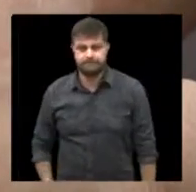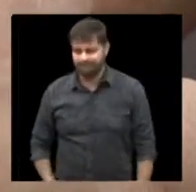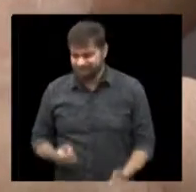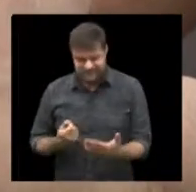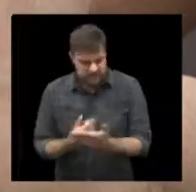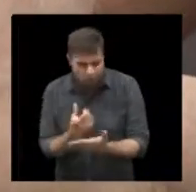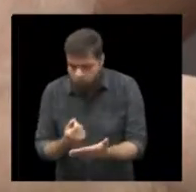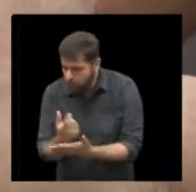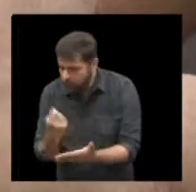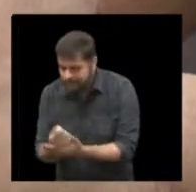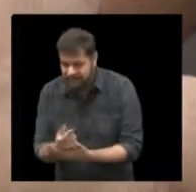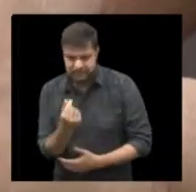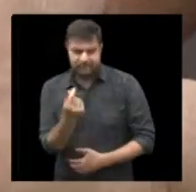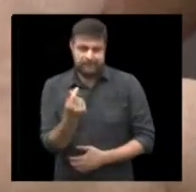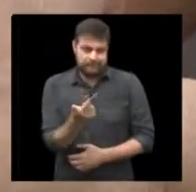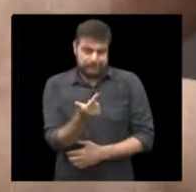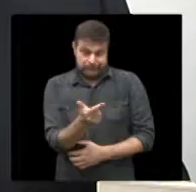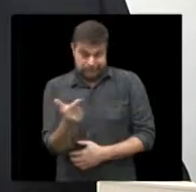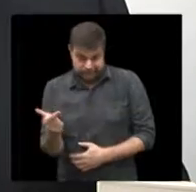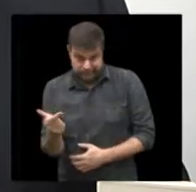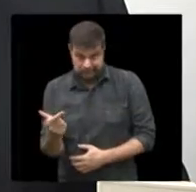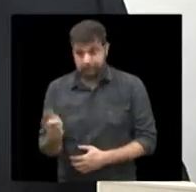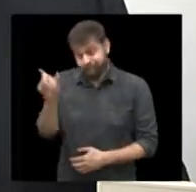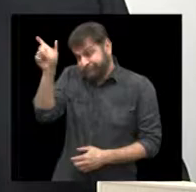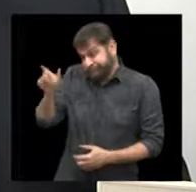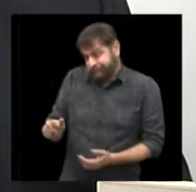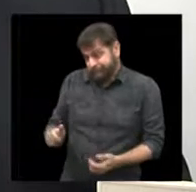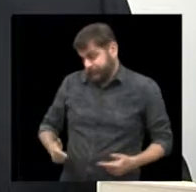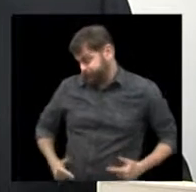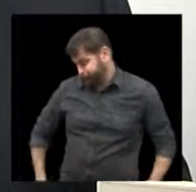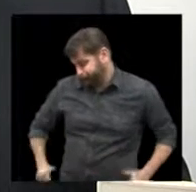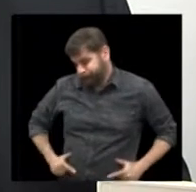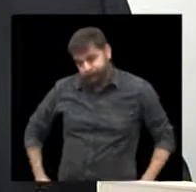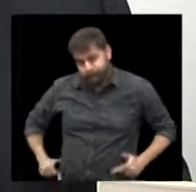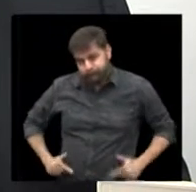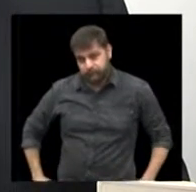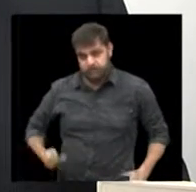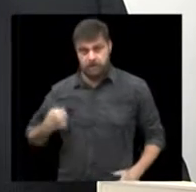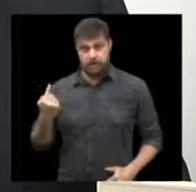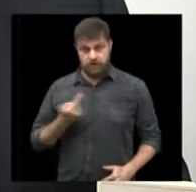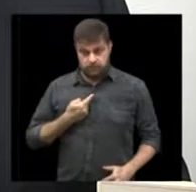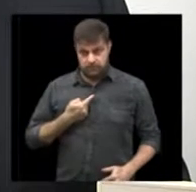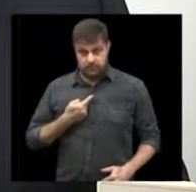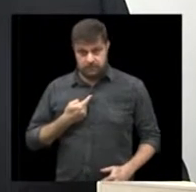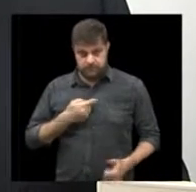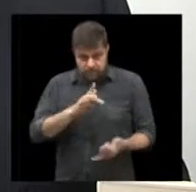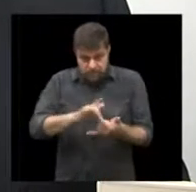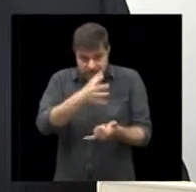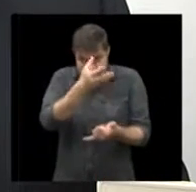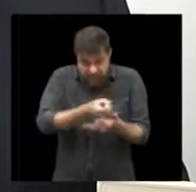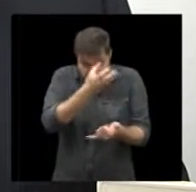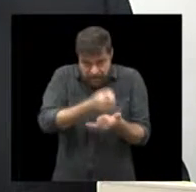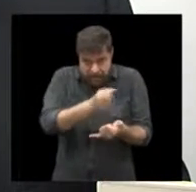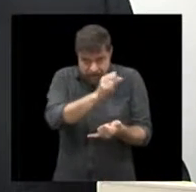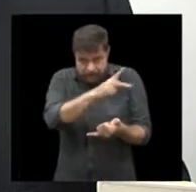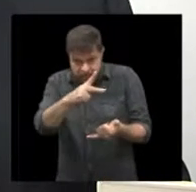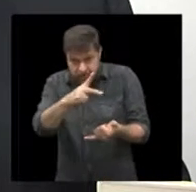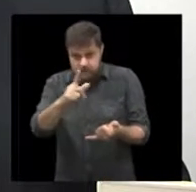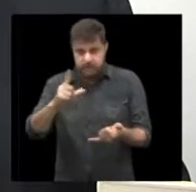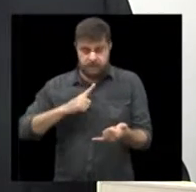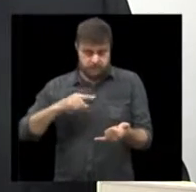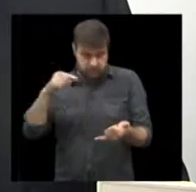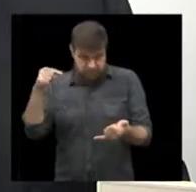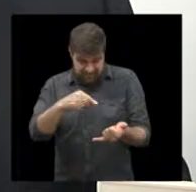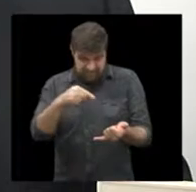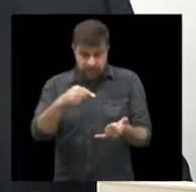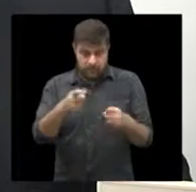comprar esses equipamentos que apesar de não serem caras mas tem pessoas que não tem nós temos dentro do aplicativo dentro do aplicativo nosso do bom dia